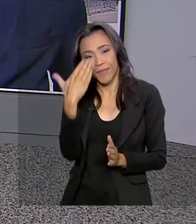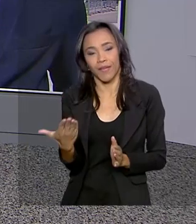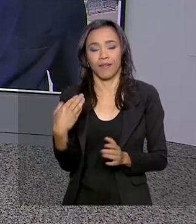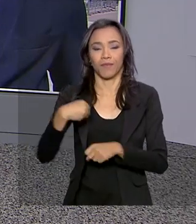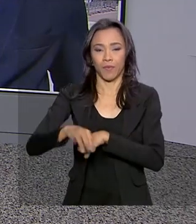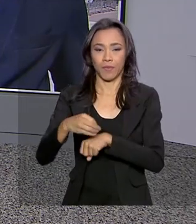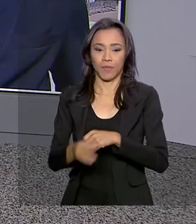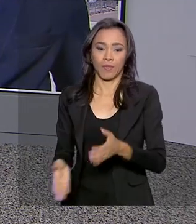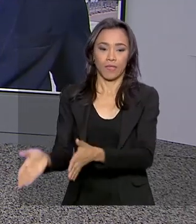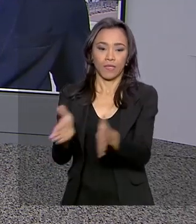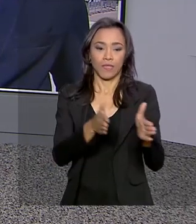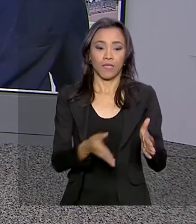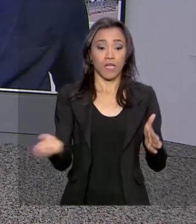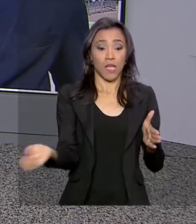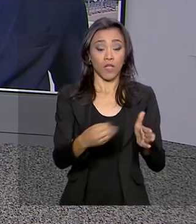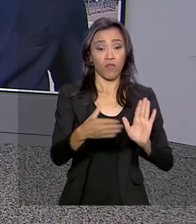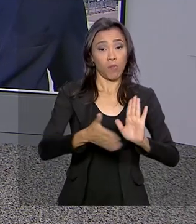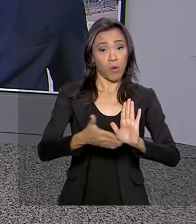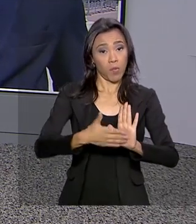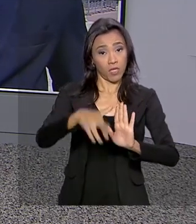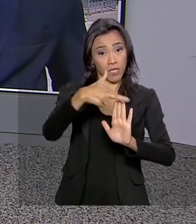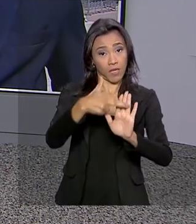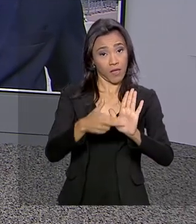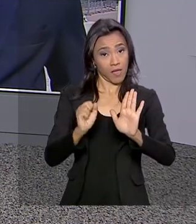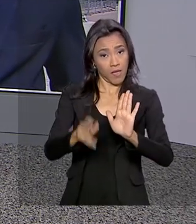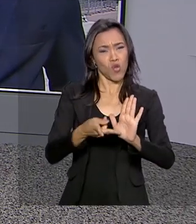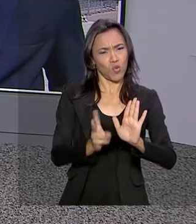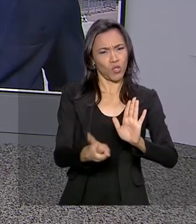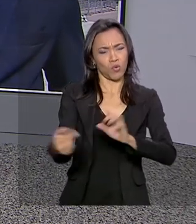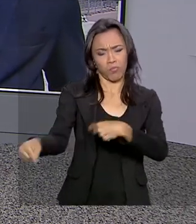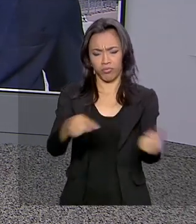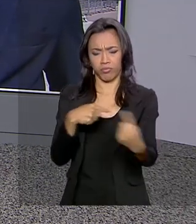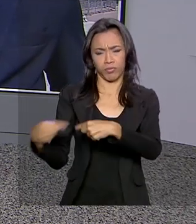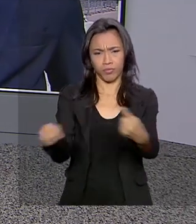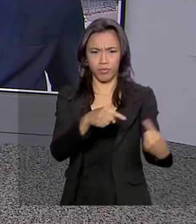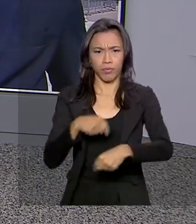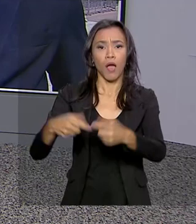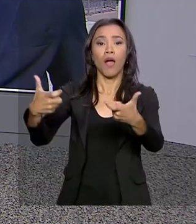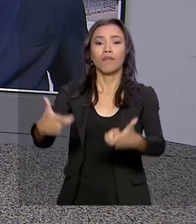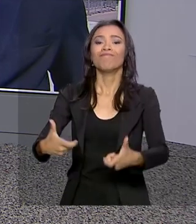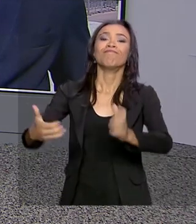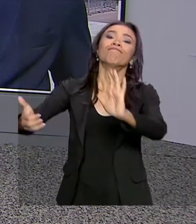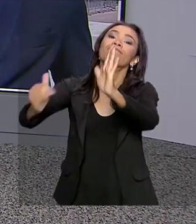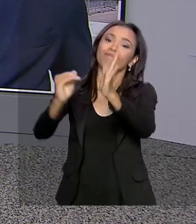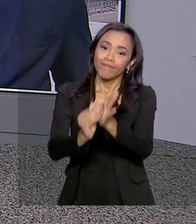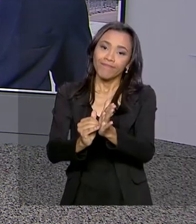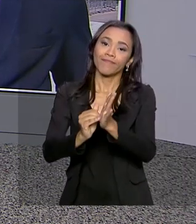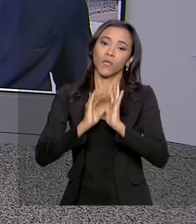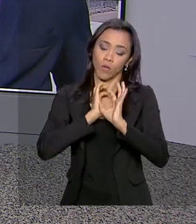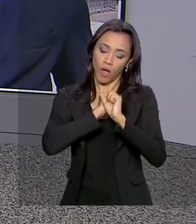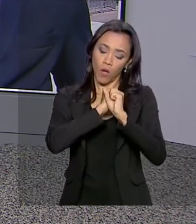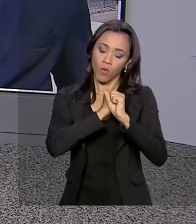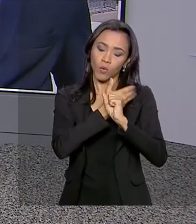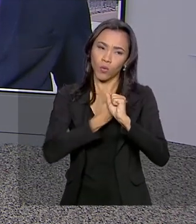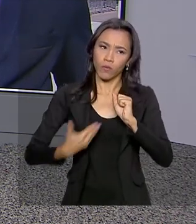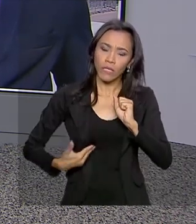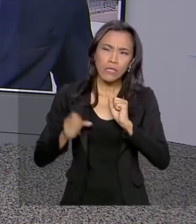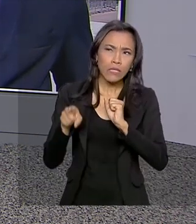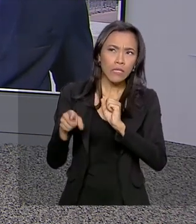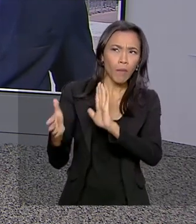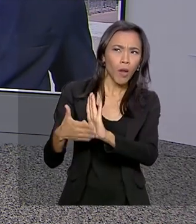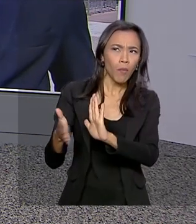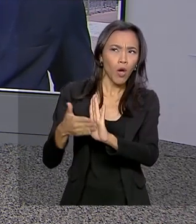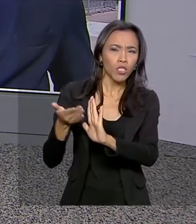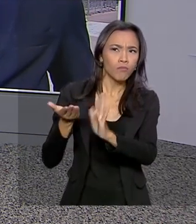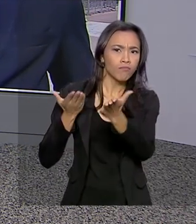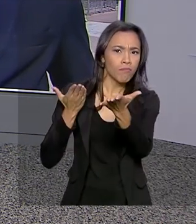E a nova Previdência segue em discussão no Senado Federal. Segundo cálculos revistos pelo governo, se a proposta for aprovada como